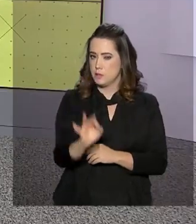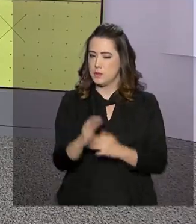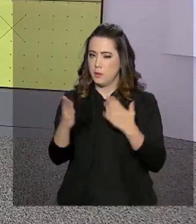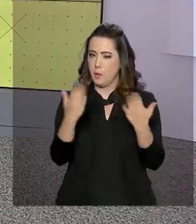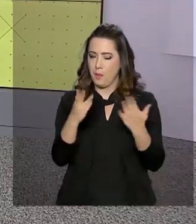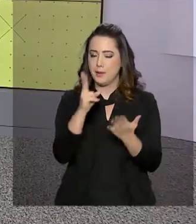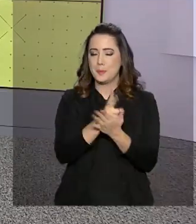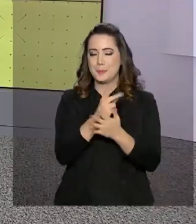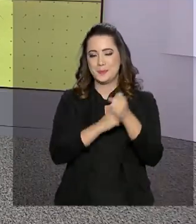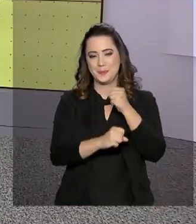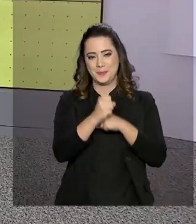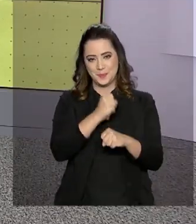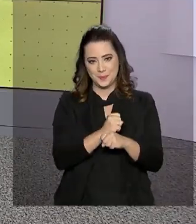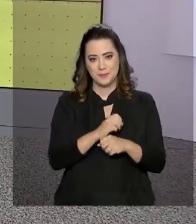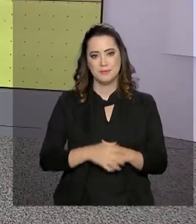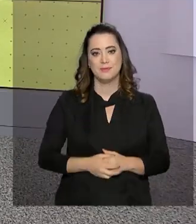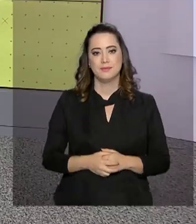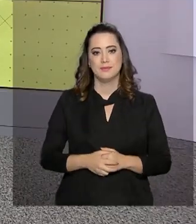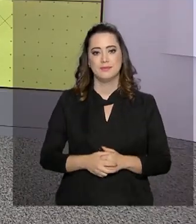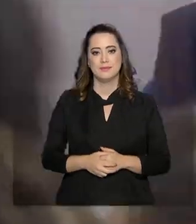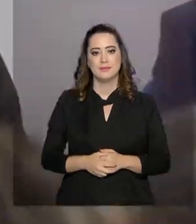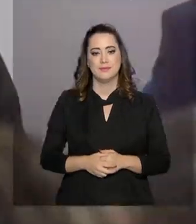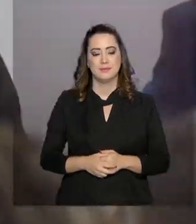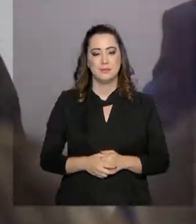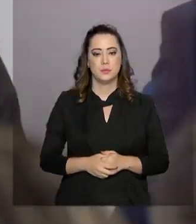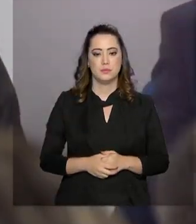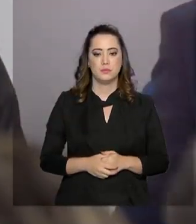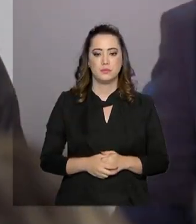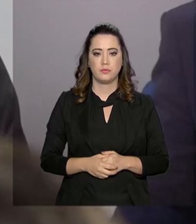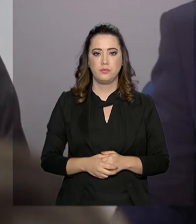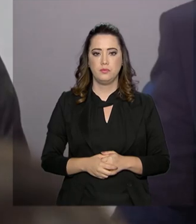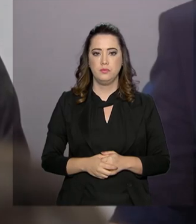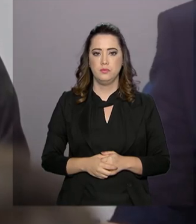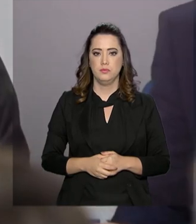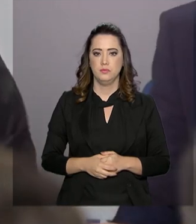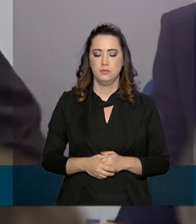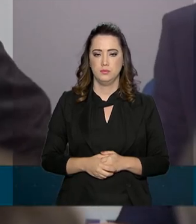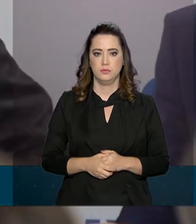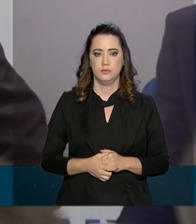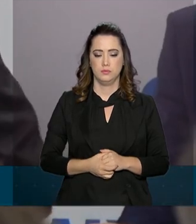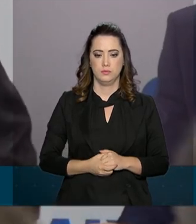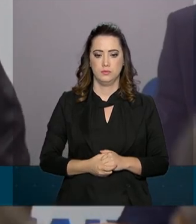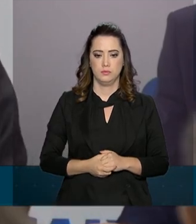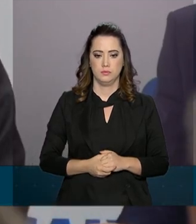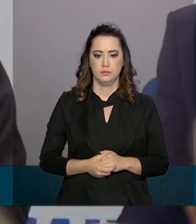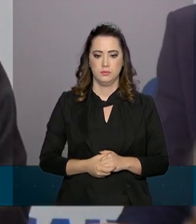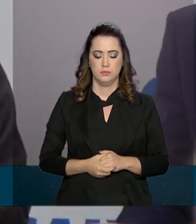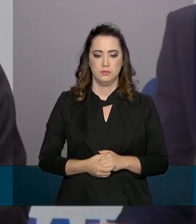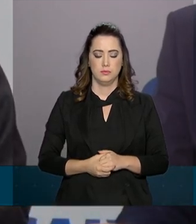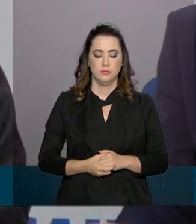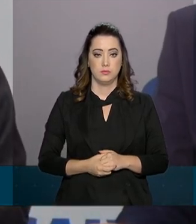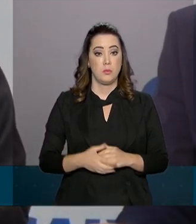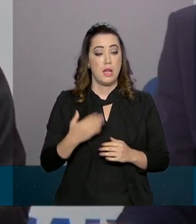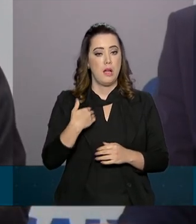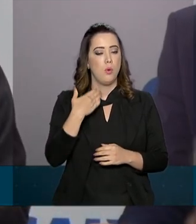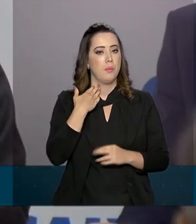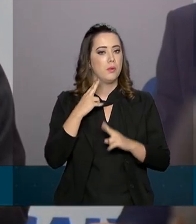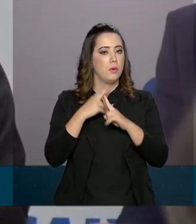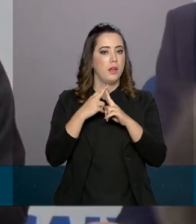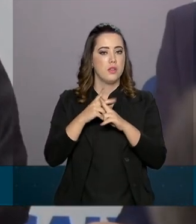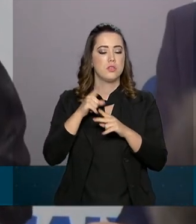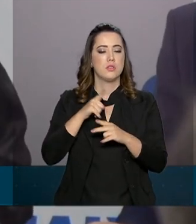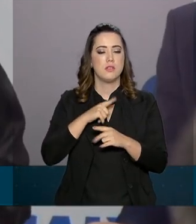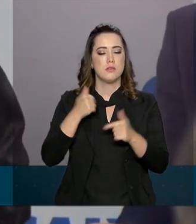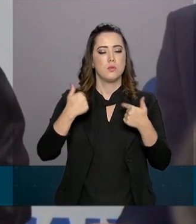mesmo período de 2019. A Caixa Econômica Federal tem, sim, uma operação muito sólida.